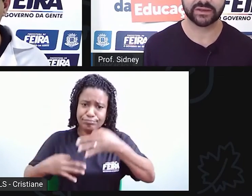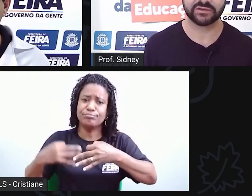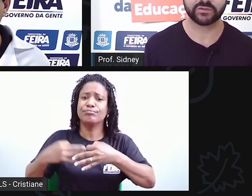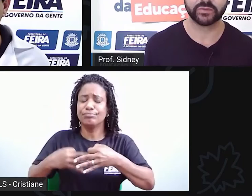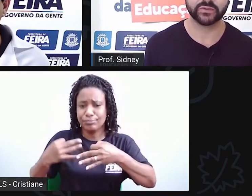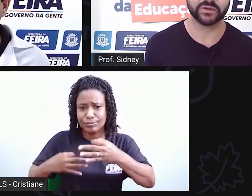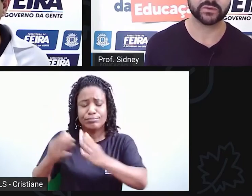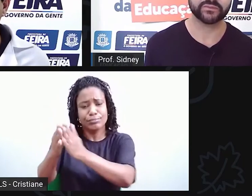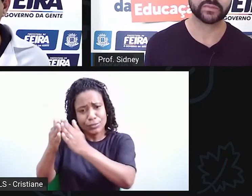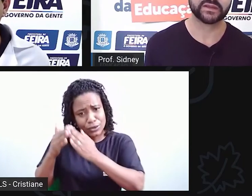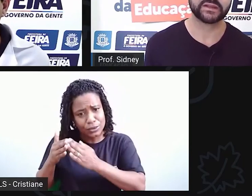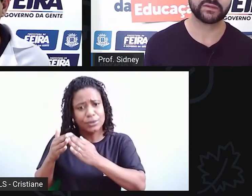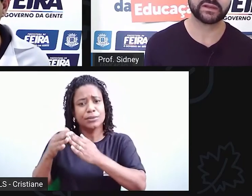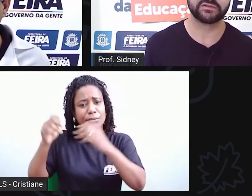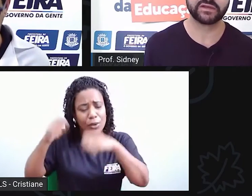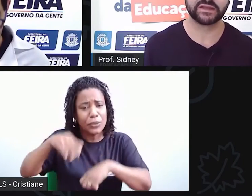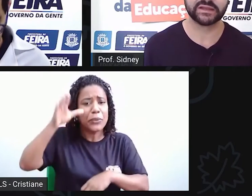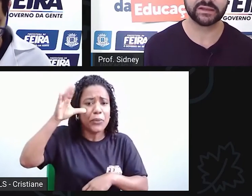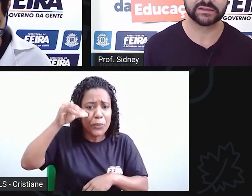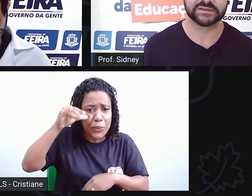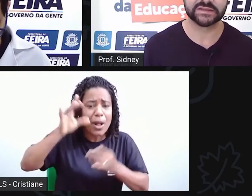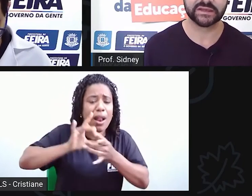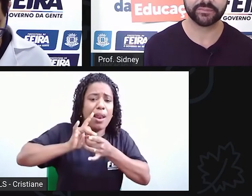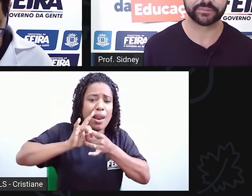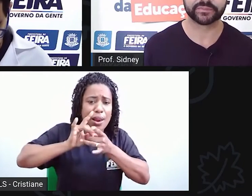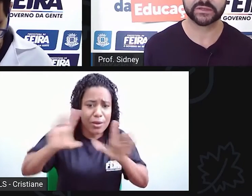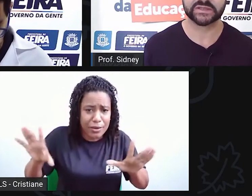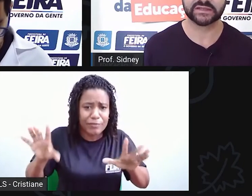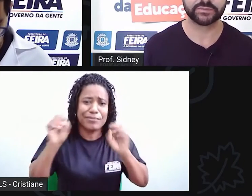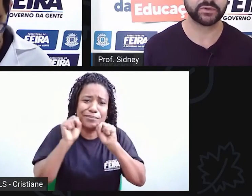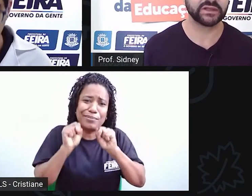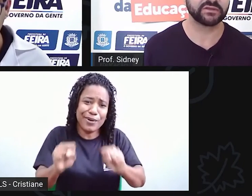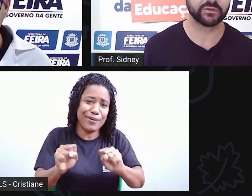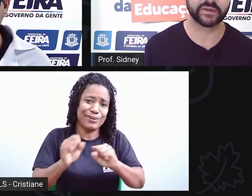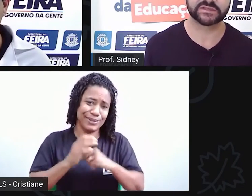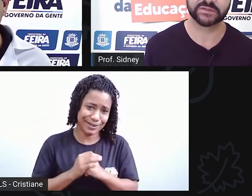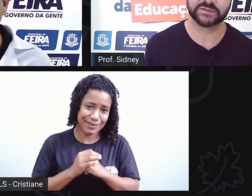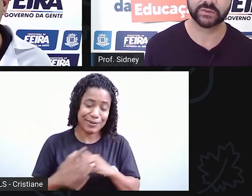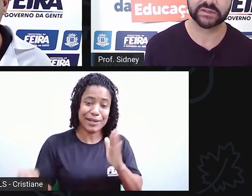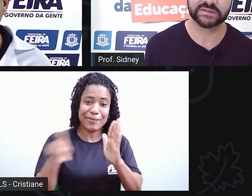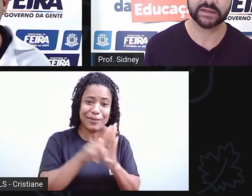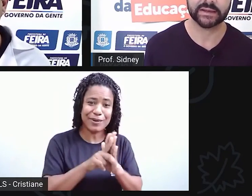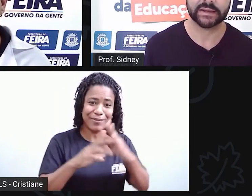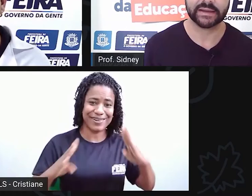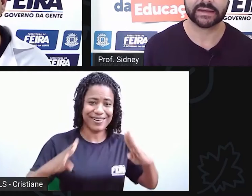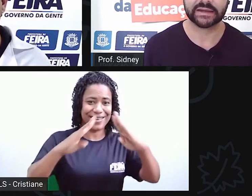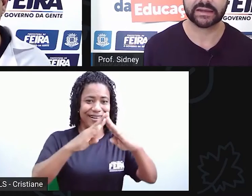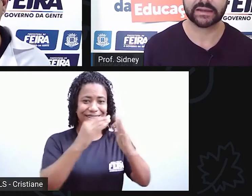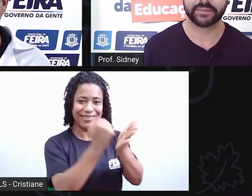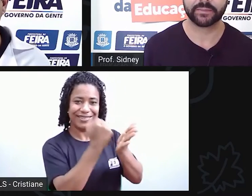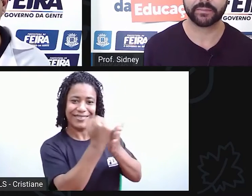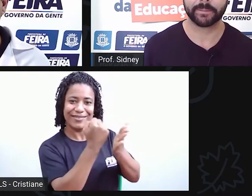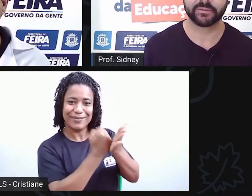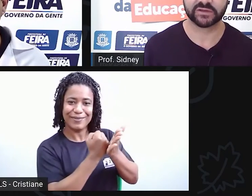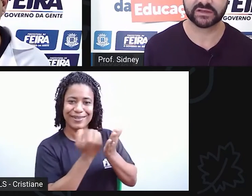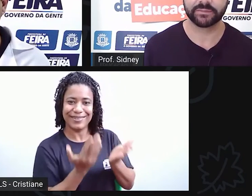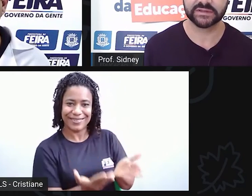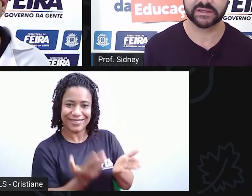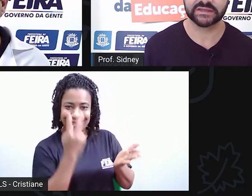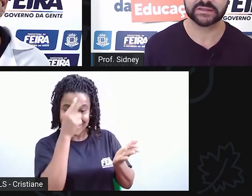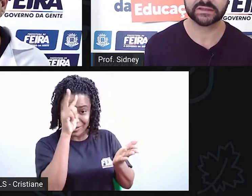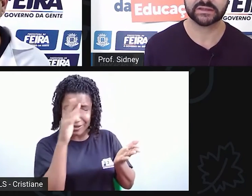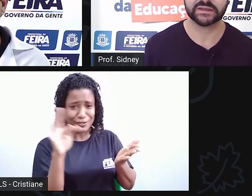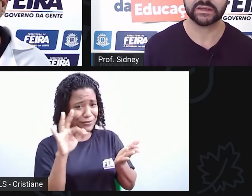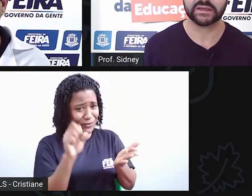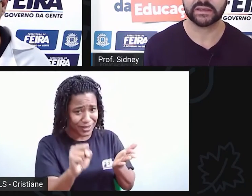guardado no arquivo público. Então, ele deveria estar disponível para as pessoas fazerem